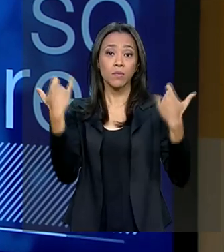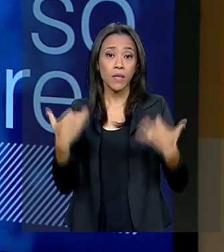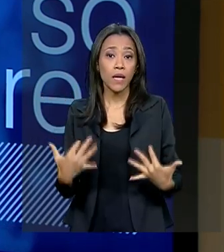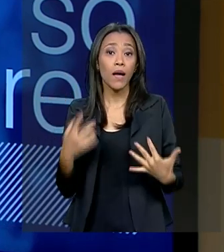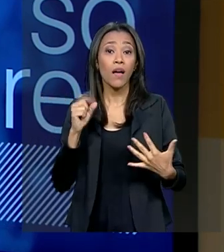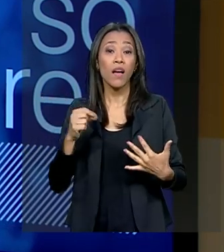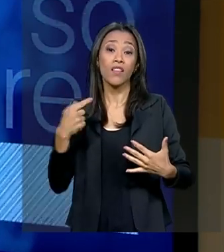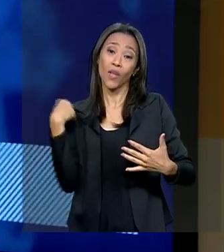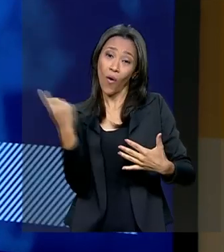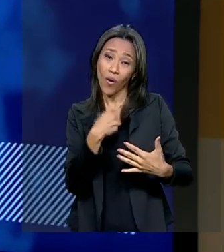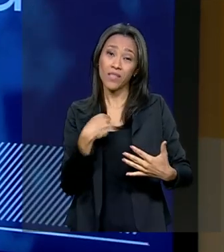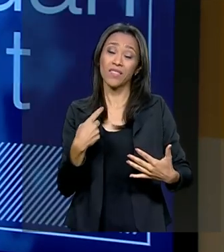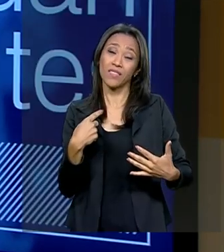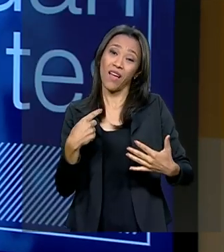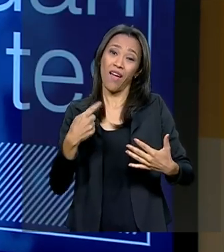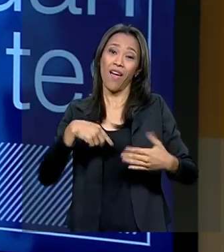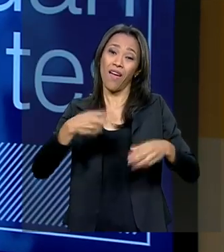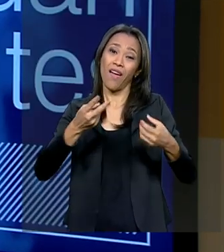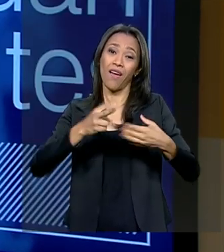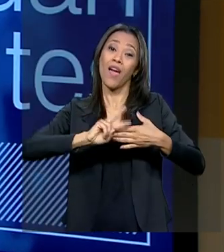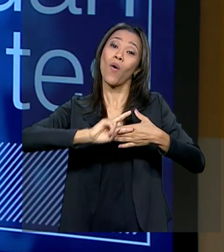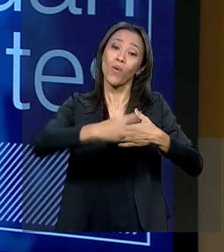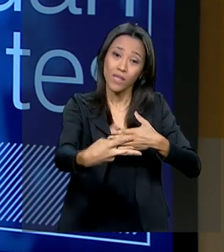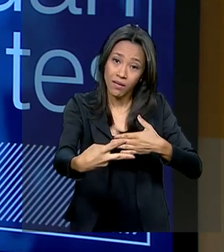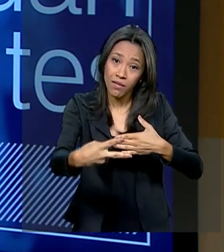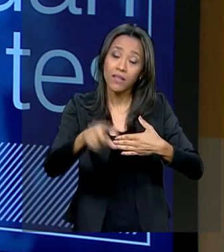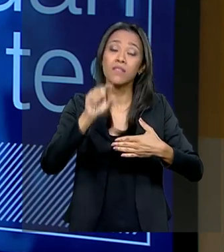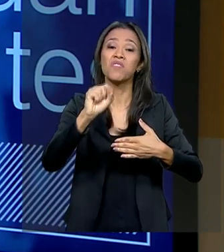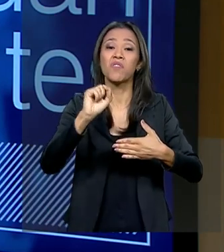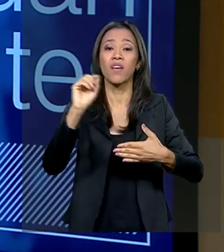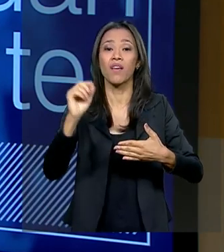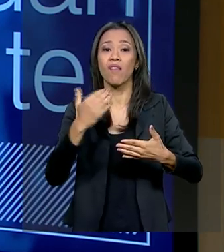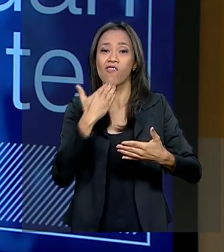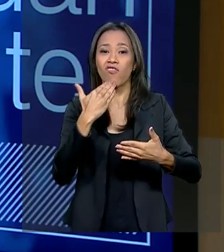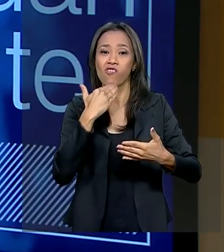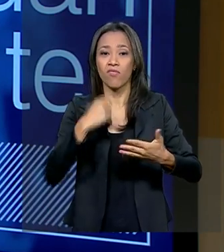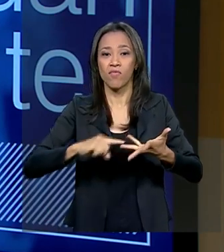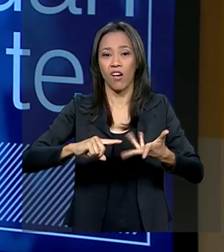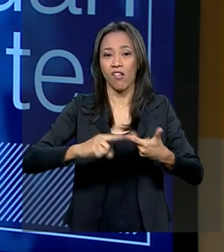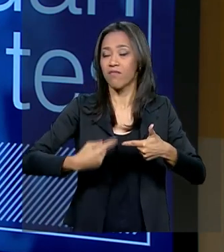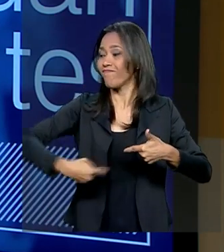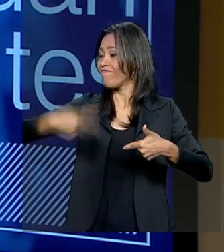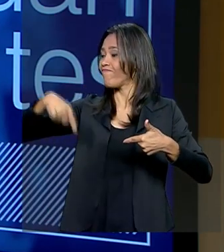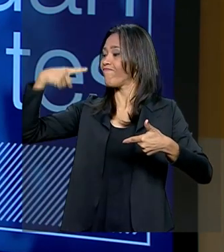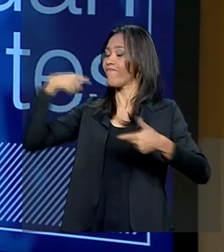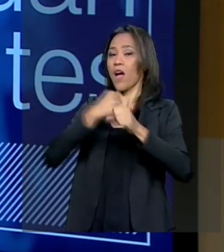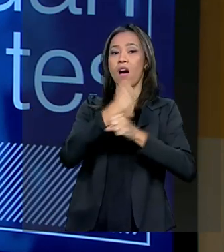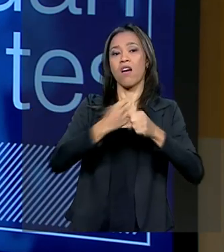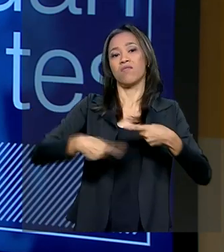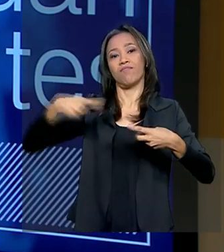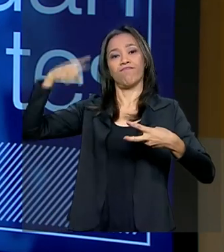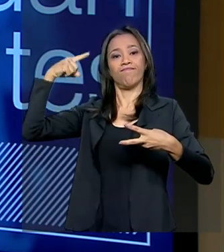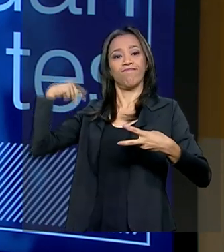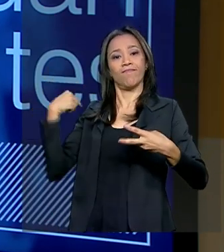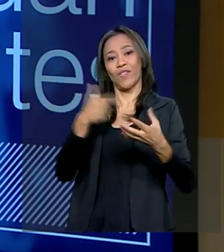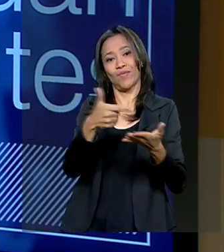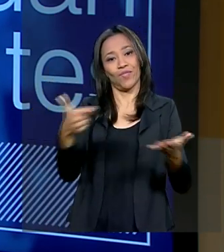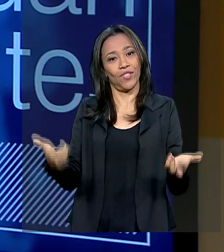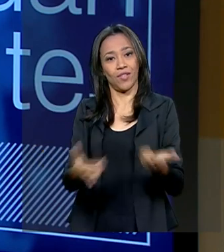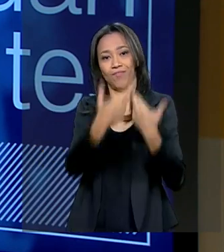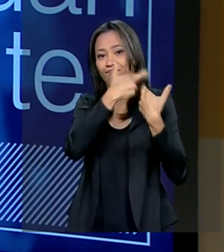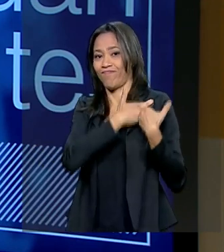feito. Esse ano difícil é fruto do mal feito nos anos anteriores, onde não havia responsabilidade fiscal.